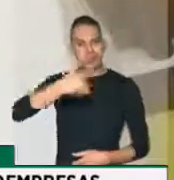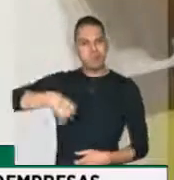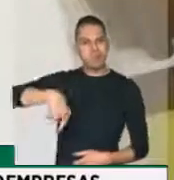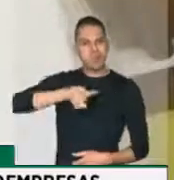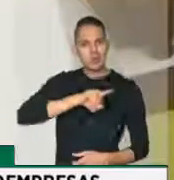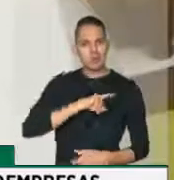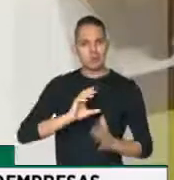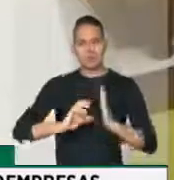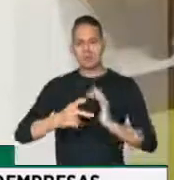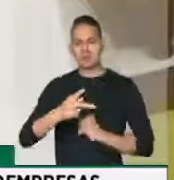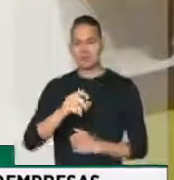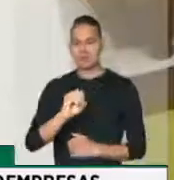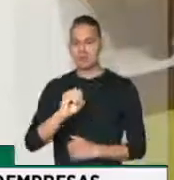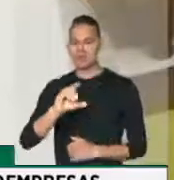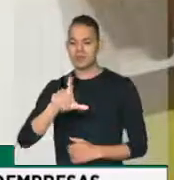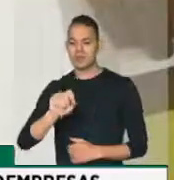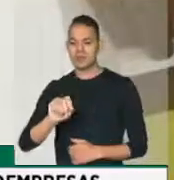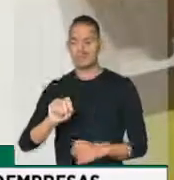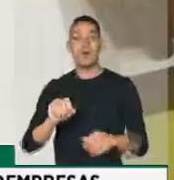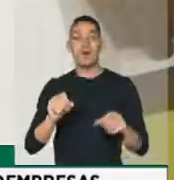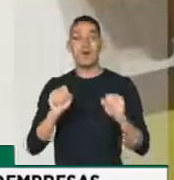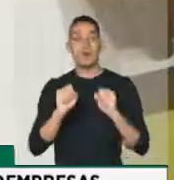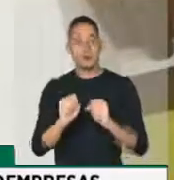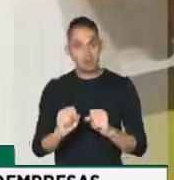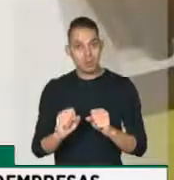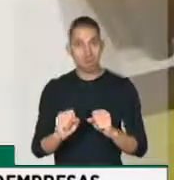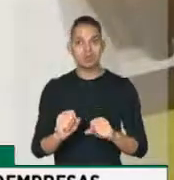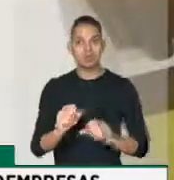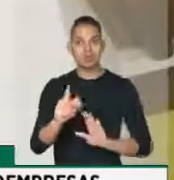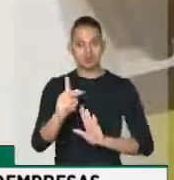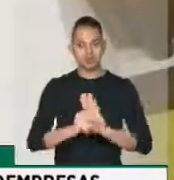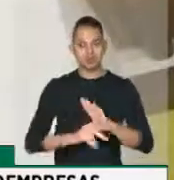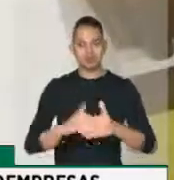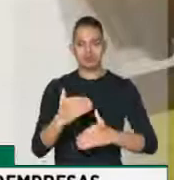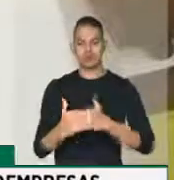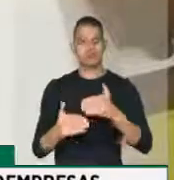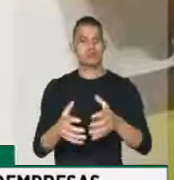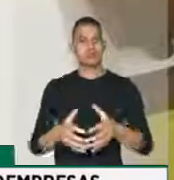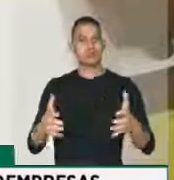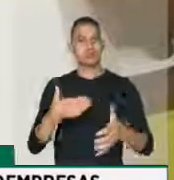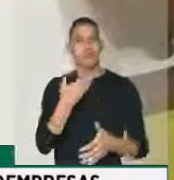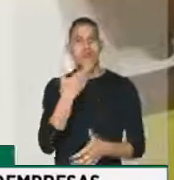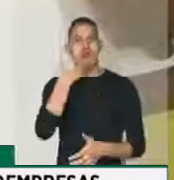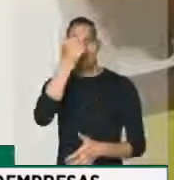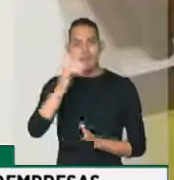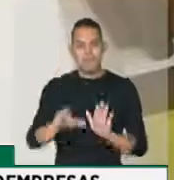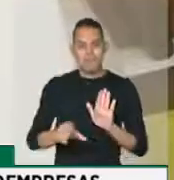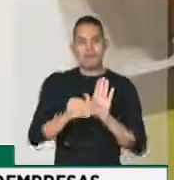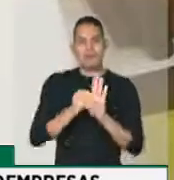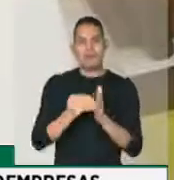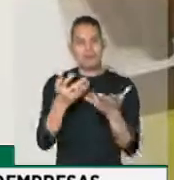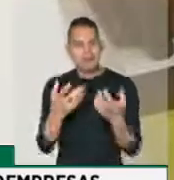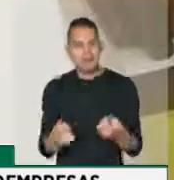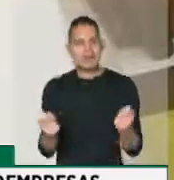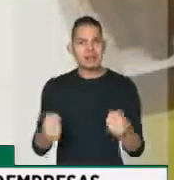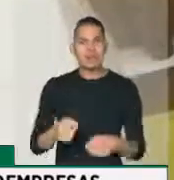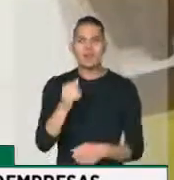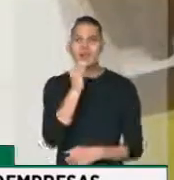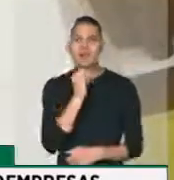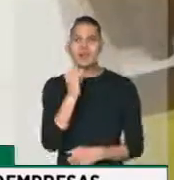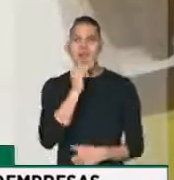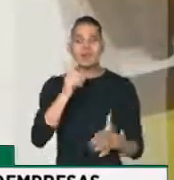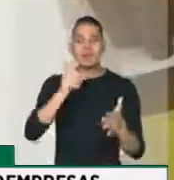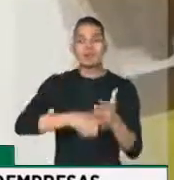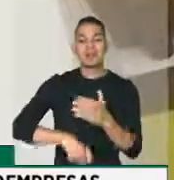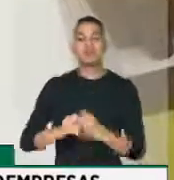sabemos que esse projeto pode ser melhorado, por isso tem emendas e não tenho dúvida que essas emendas poderão ser atendidas, como por exemplo a questão da